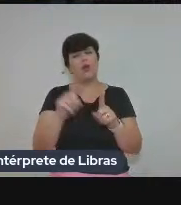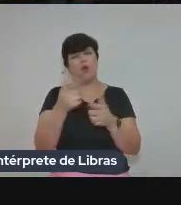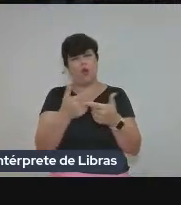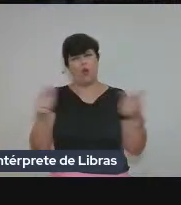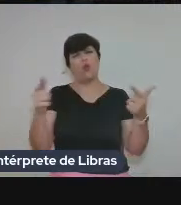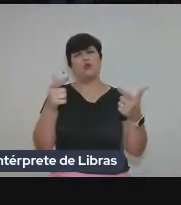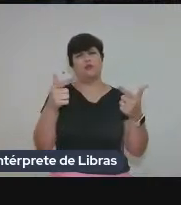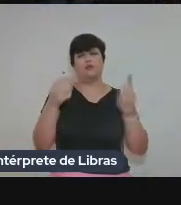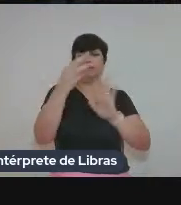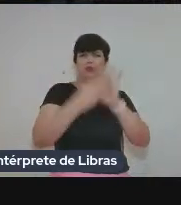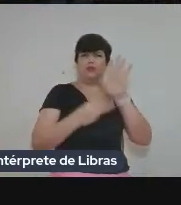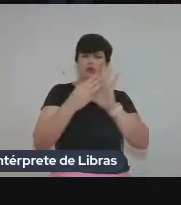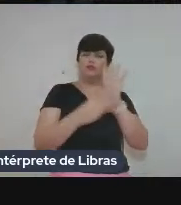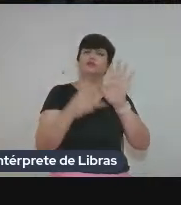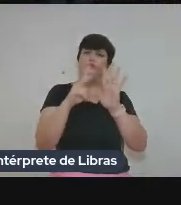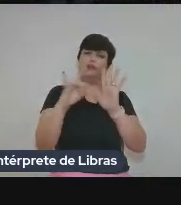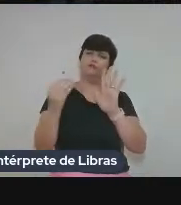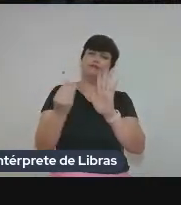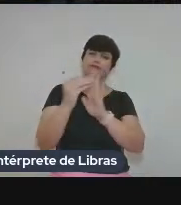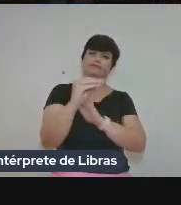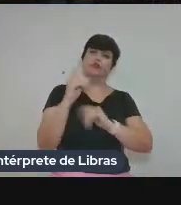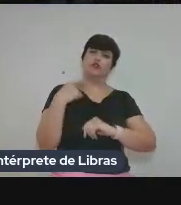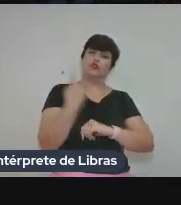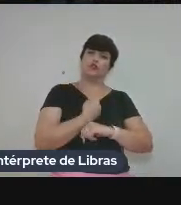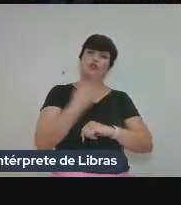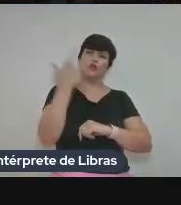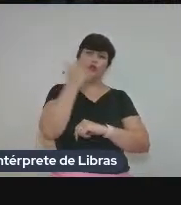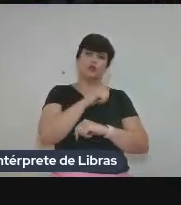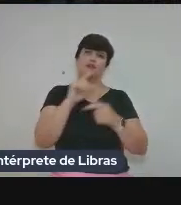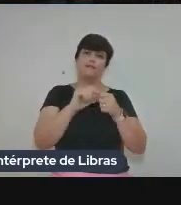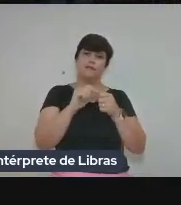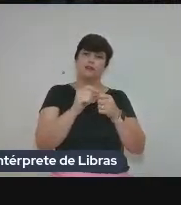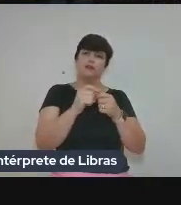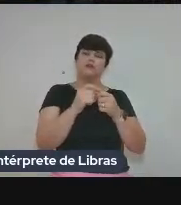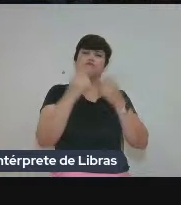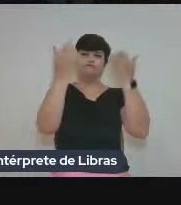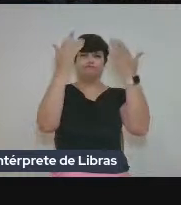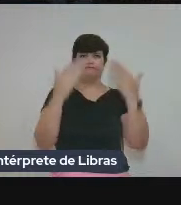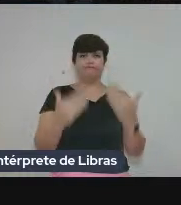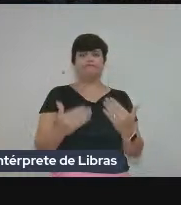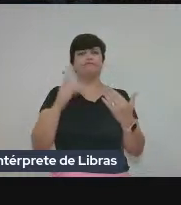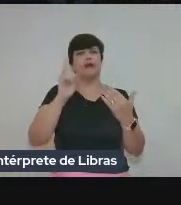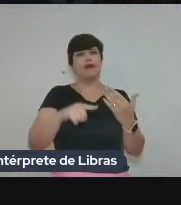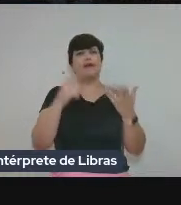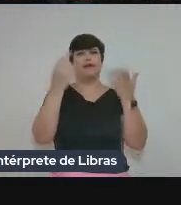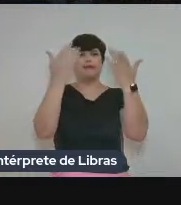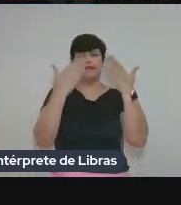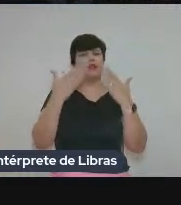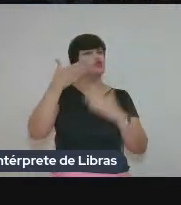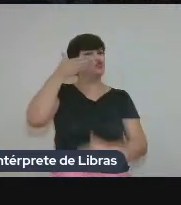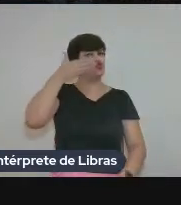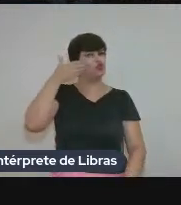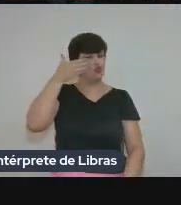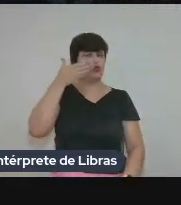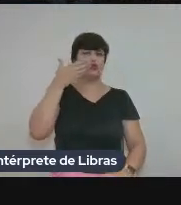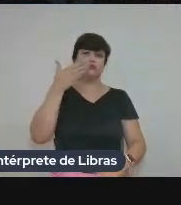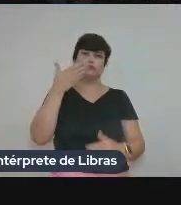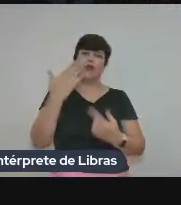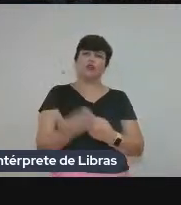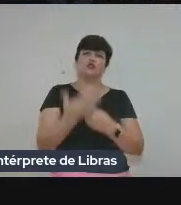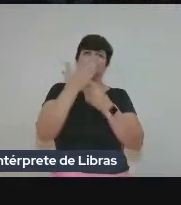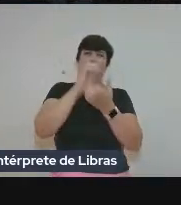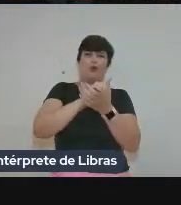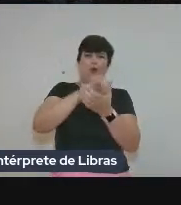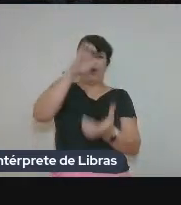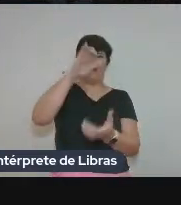metodologia que vai ser aplicada para que a gente possa fazer essas análises, vai ser a análise do discurso assistido por corpos, né? A